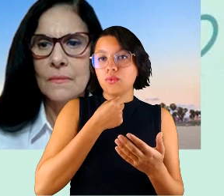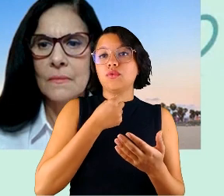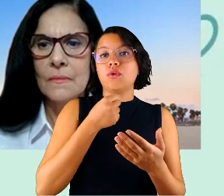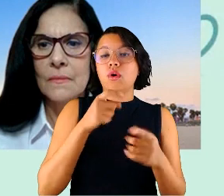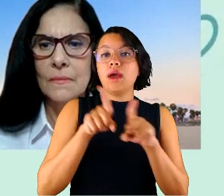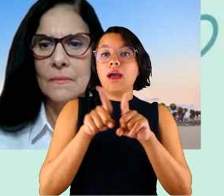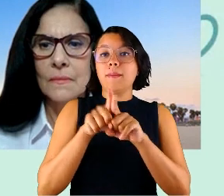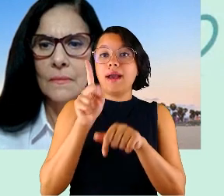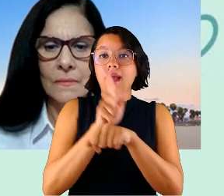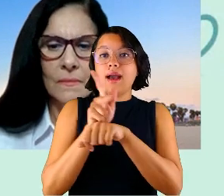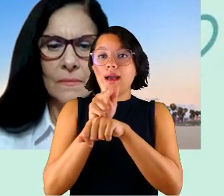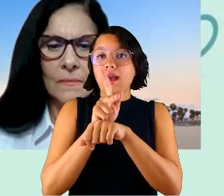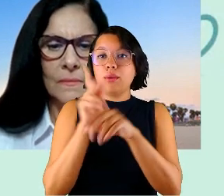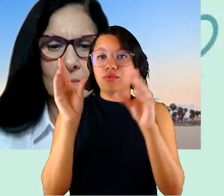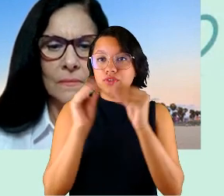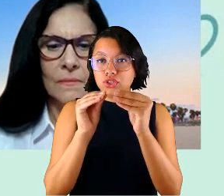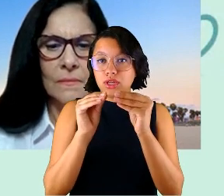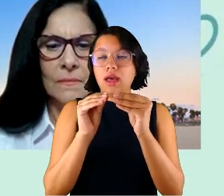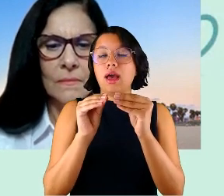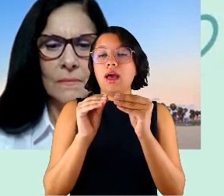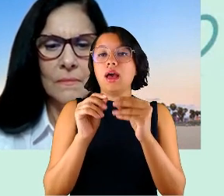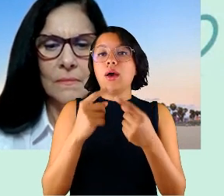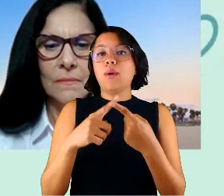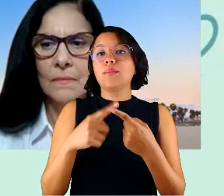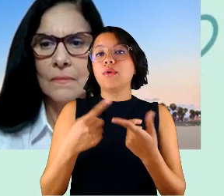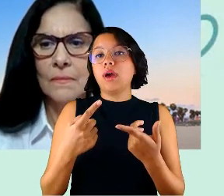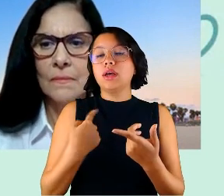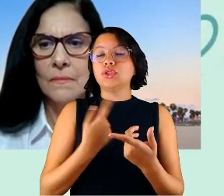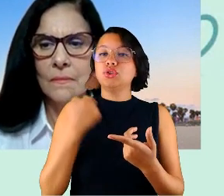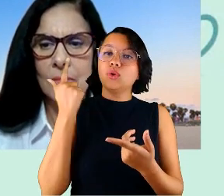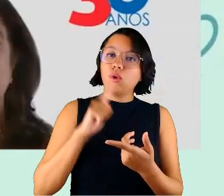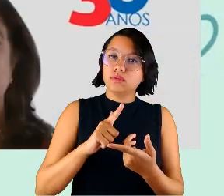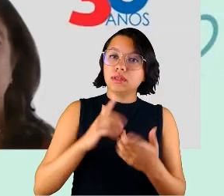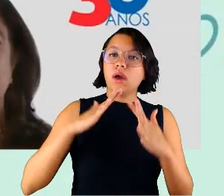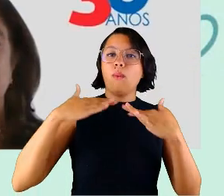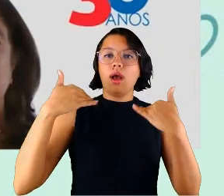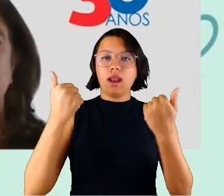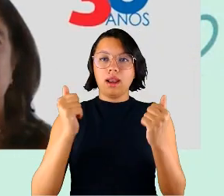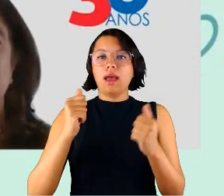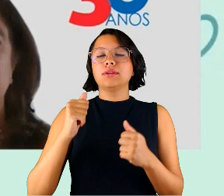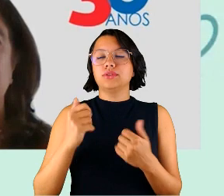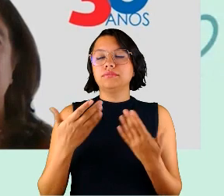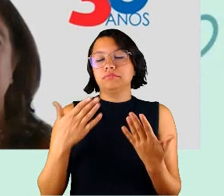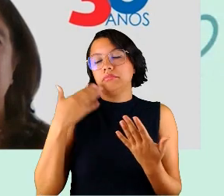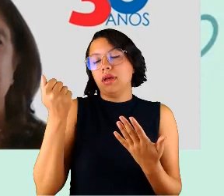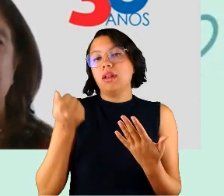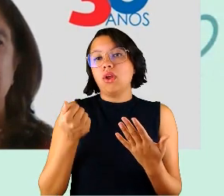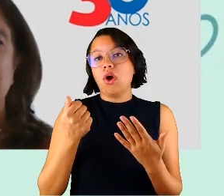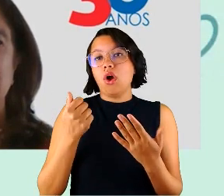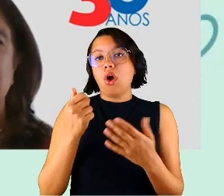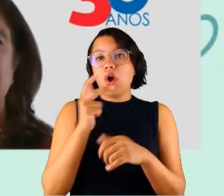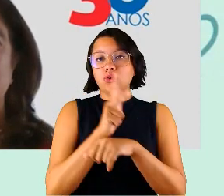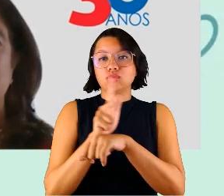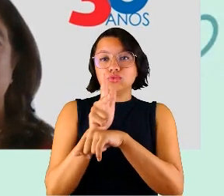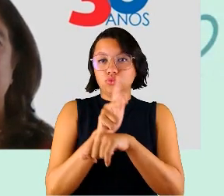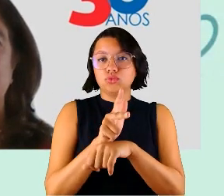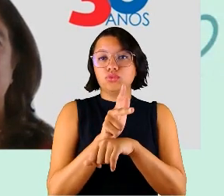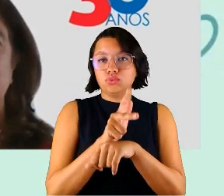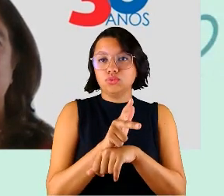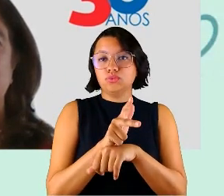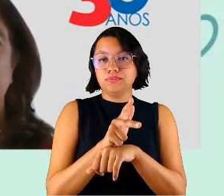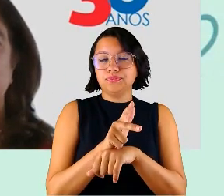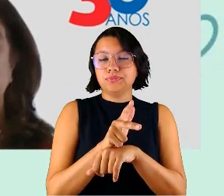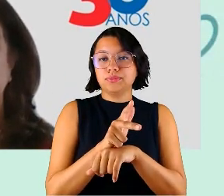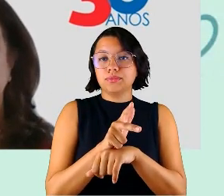fechadas, para que com isso a gente tenha uma melhor qualidade de transmissão e uma melhor qualidade da